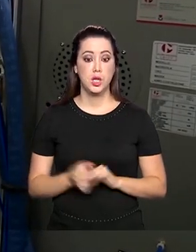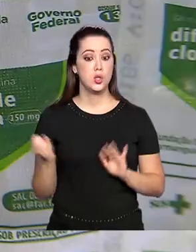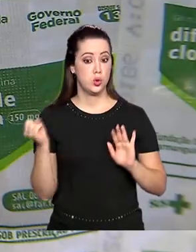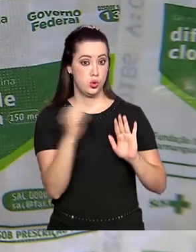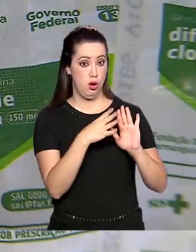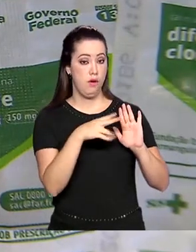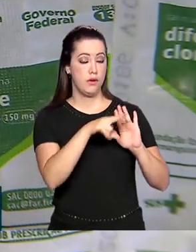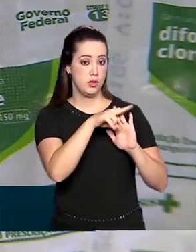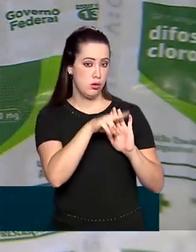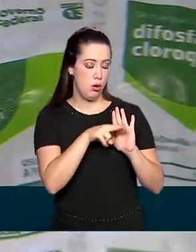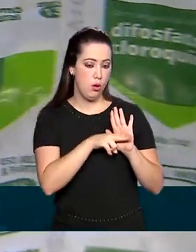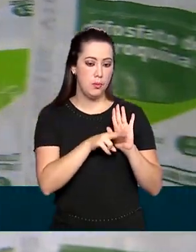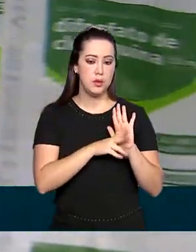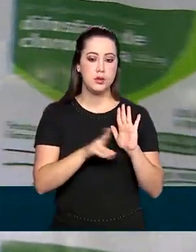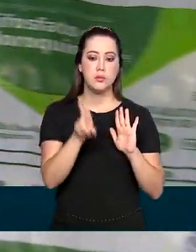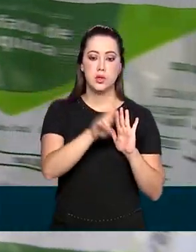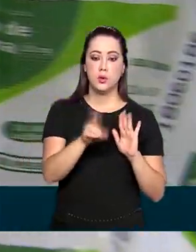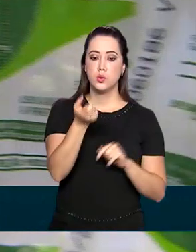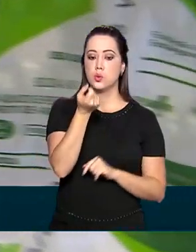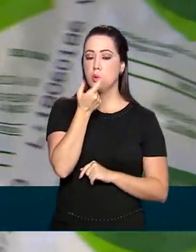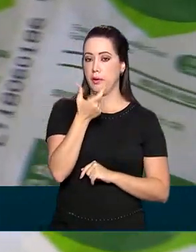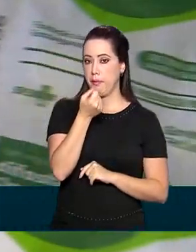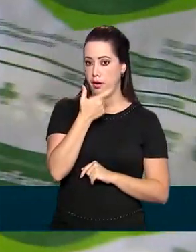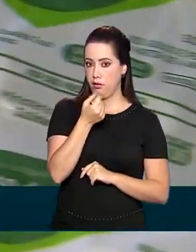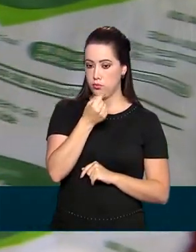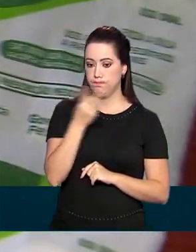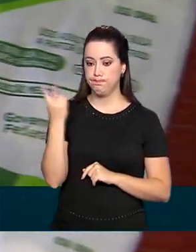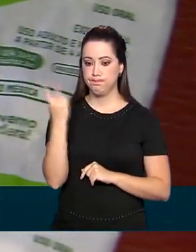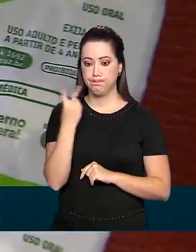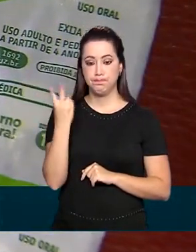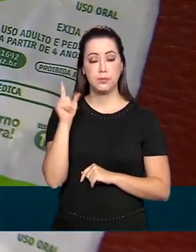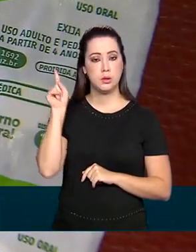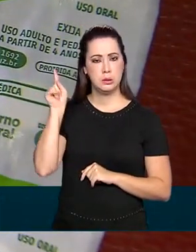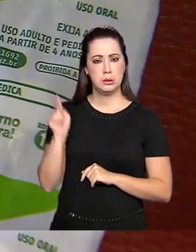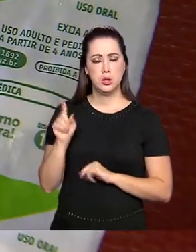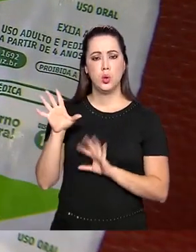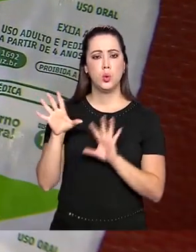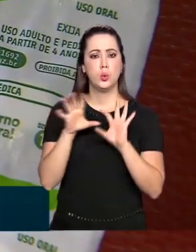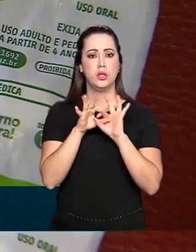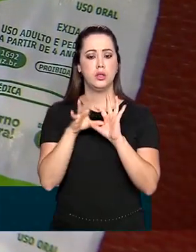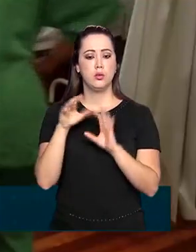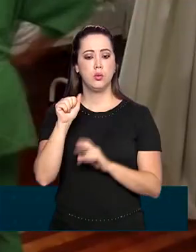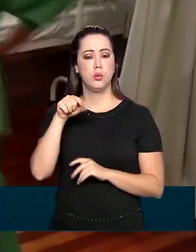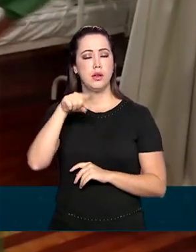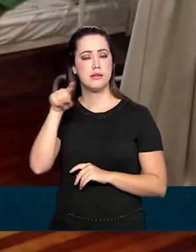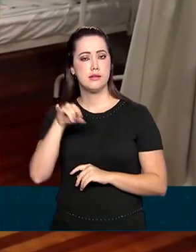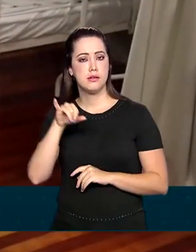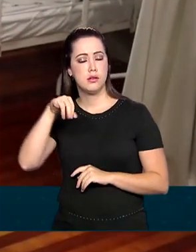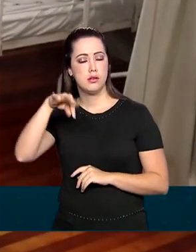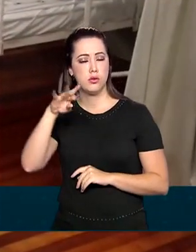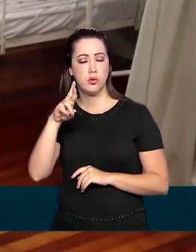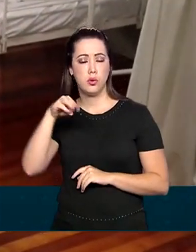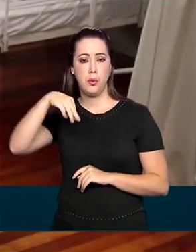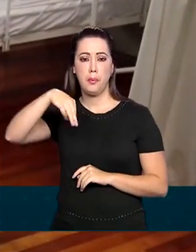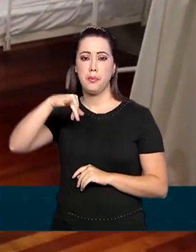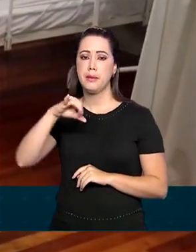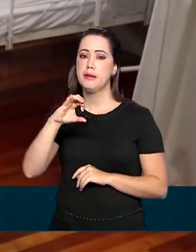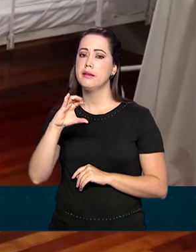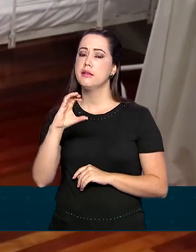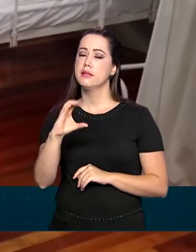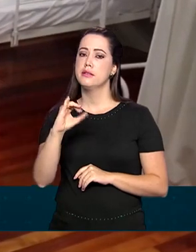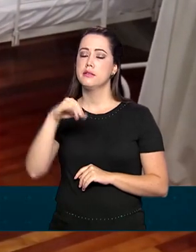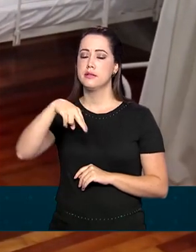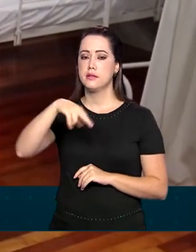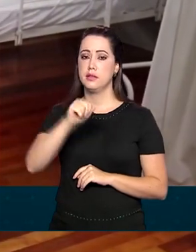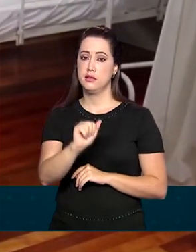o uso da cloroquina e da hidroxicloroquina associado à azitromicina, quando o paciente tem sintomas